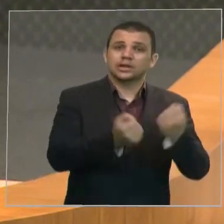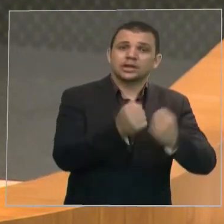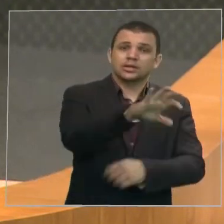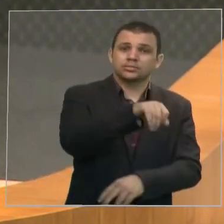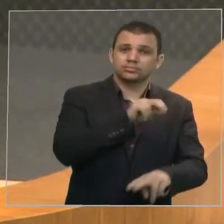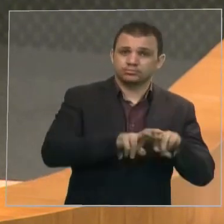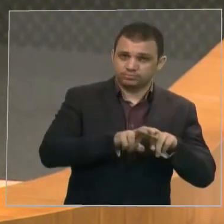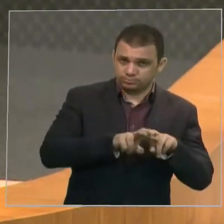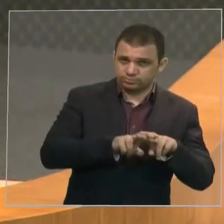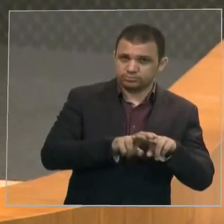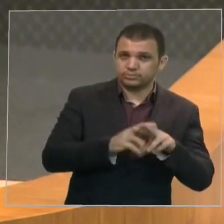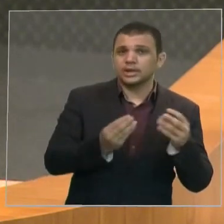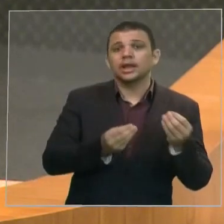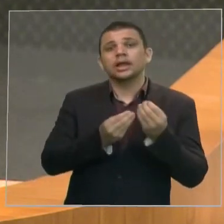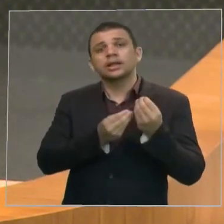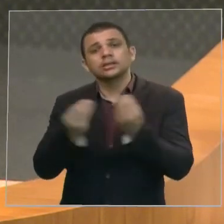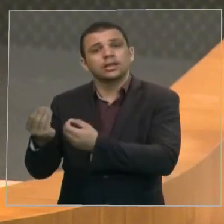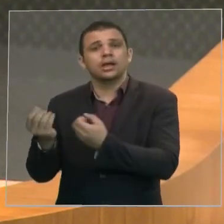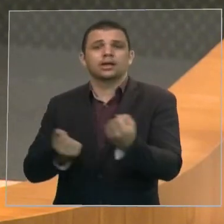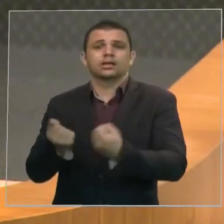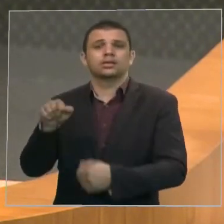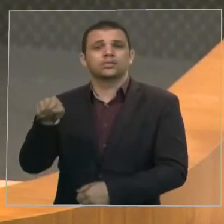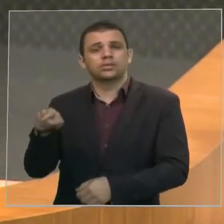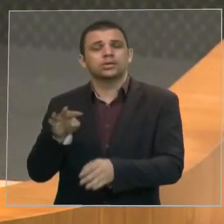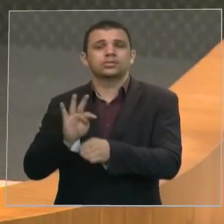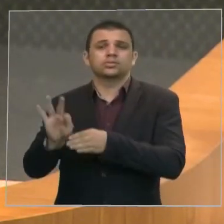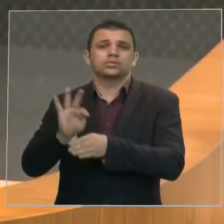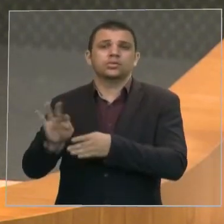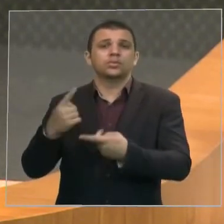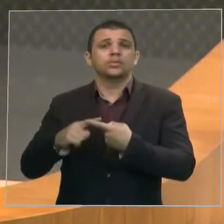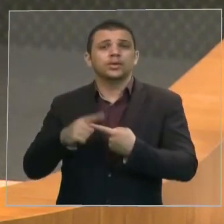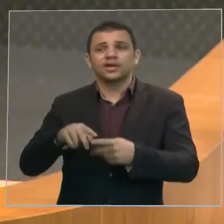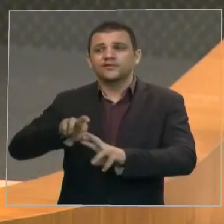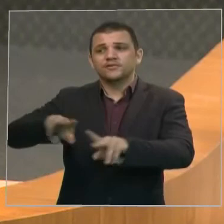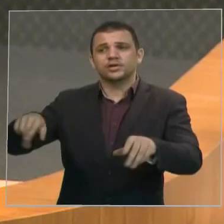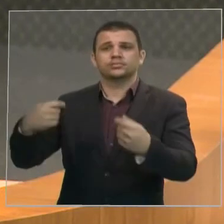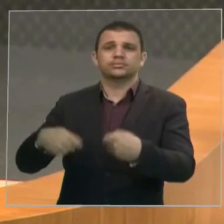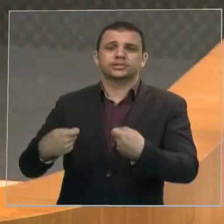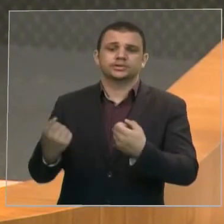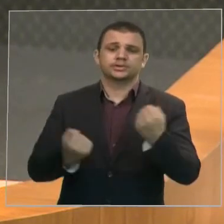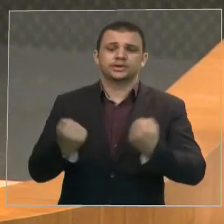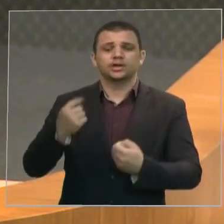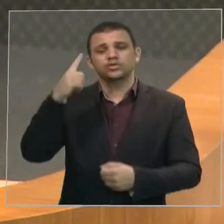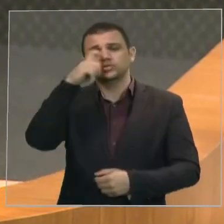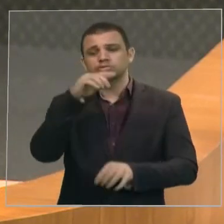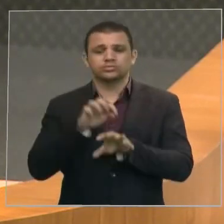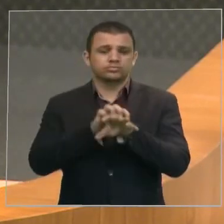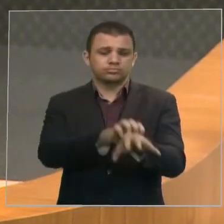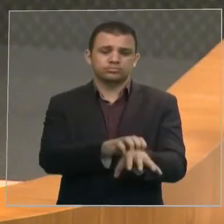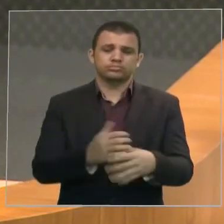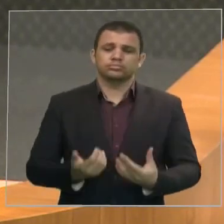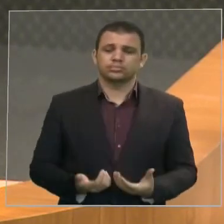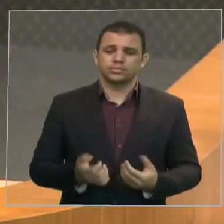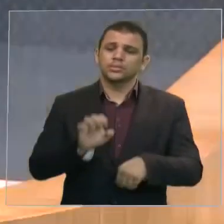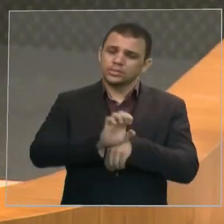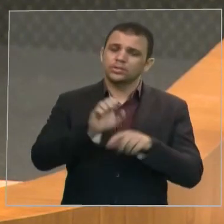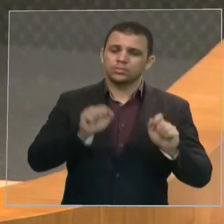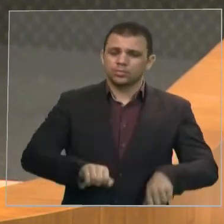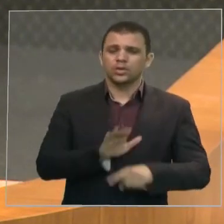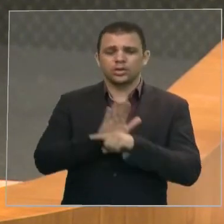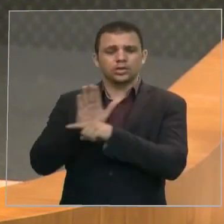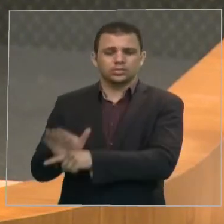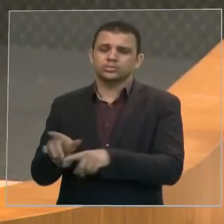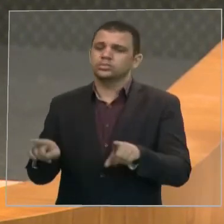a conselheiros tutelares que estão precisando de veículos e têm dificuldade de deslocamento, e o Estado também